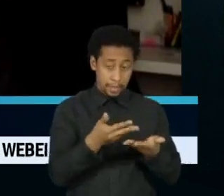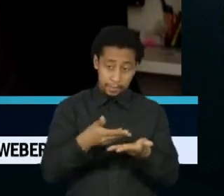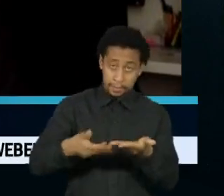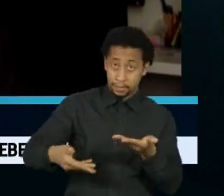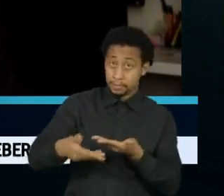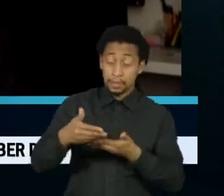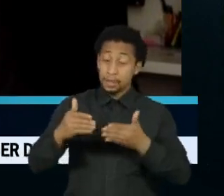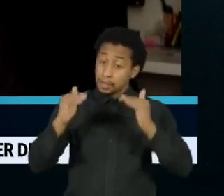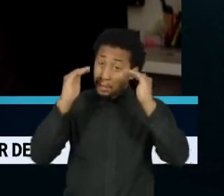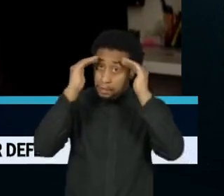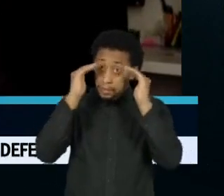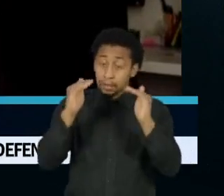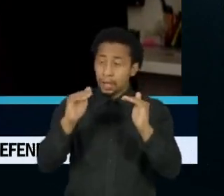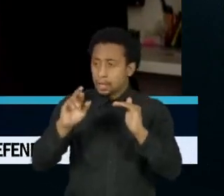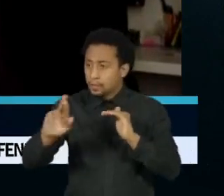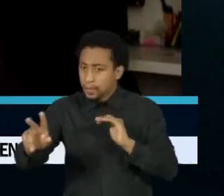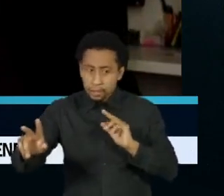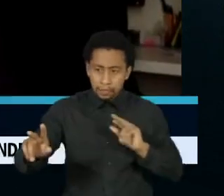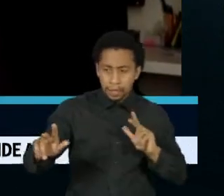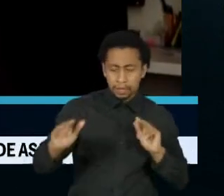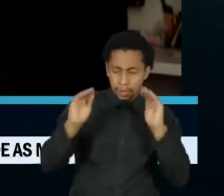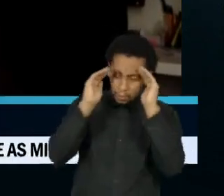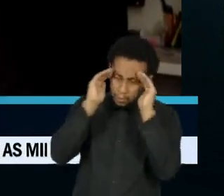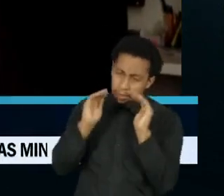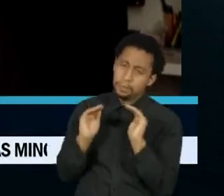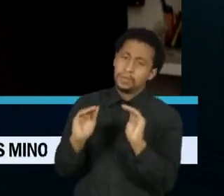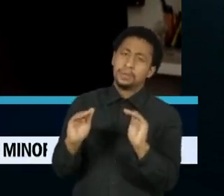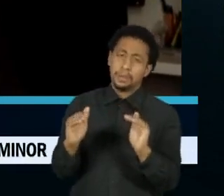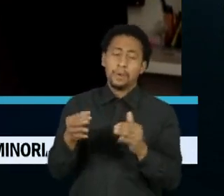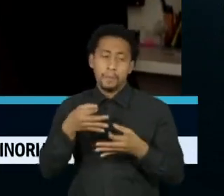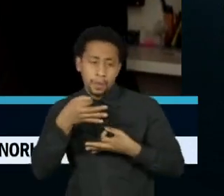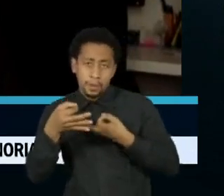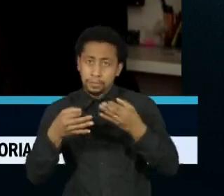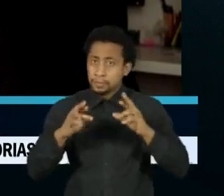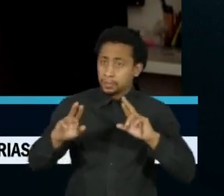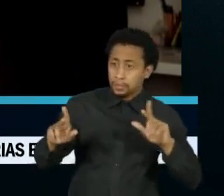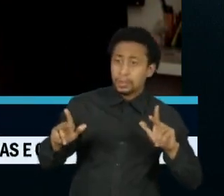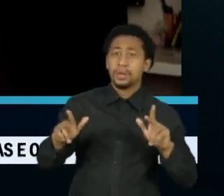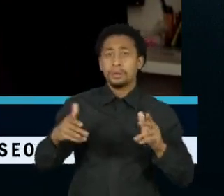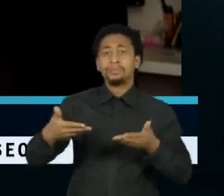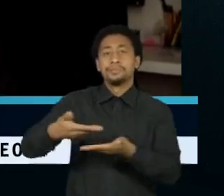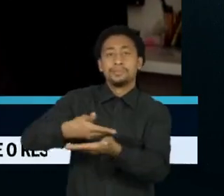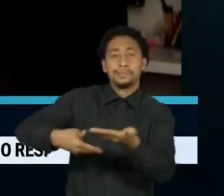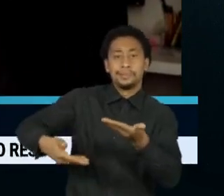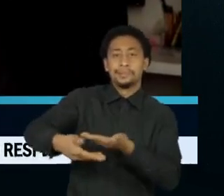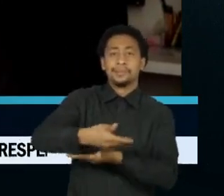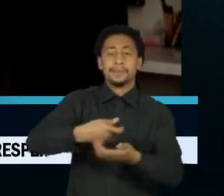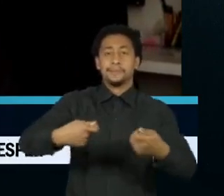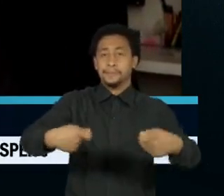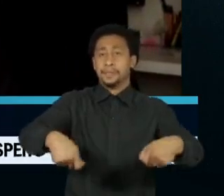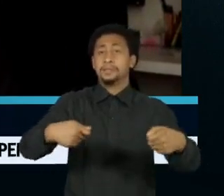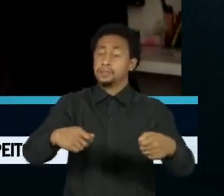respeitem o diferente. E para que a gente possa, evidentemente, construir consensos a partir das diferenças.